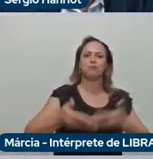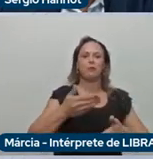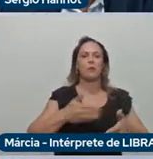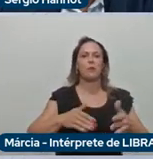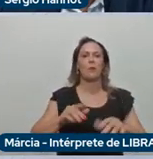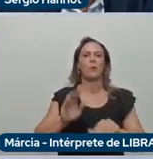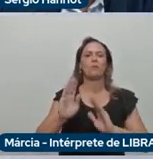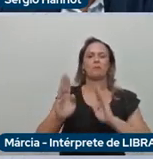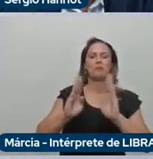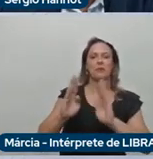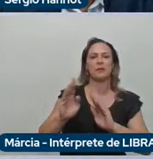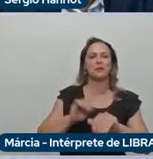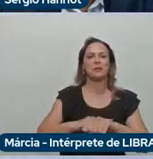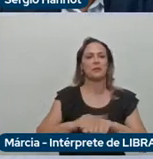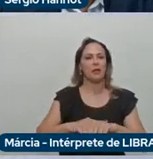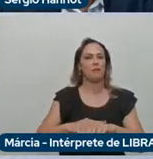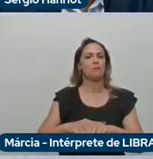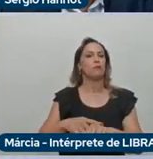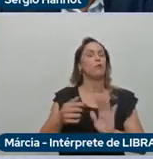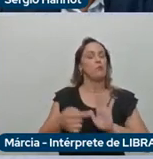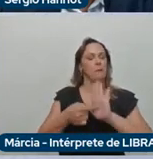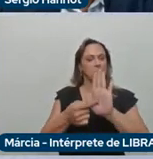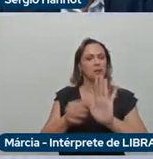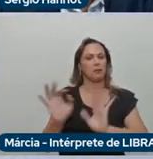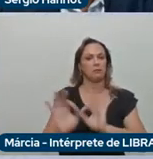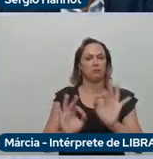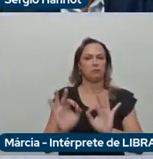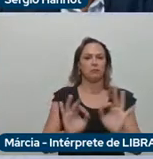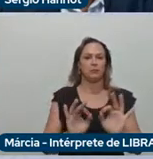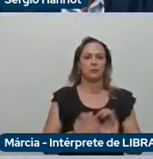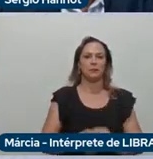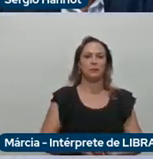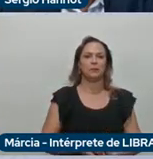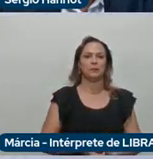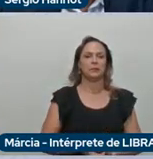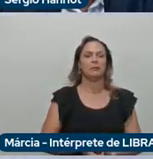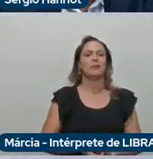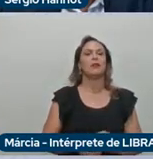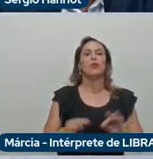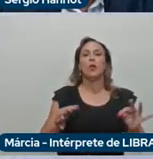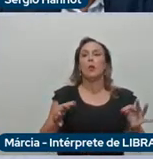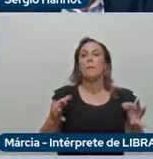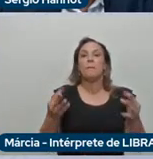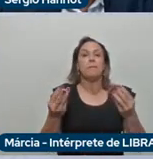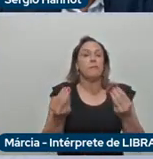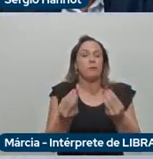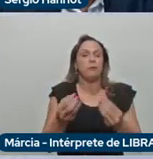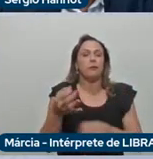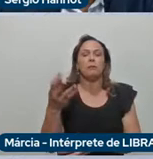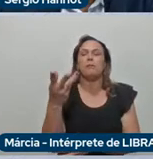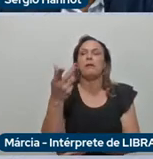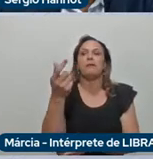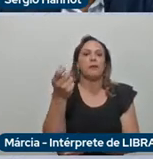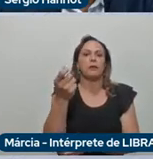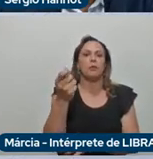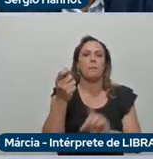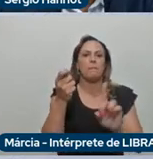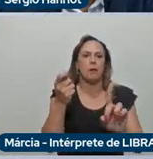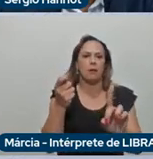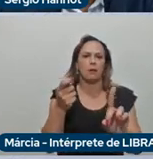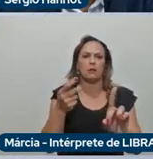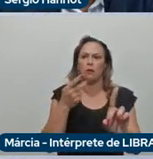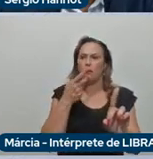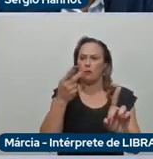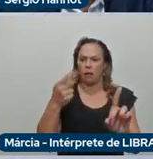assim, uma apresentação que preparamos. Está tudo perfeito, menos que me chame de senhor, porque, como